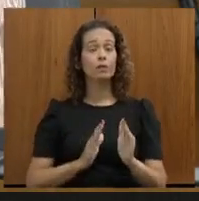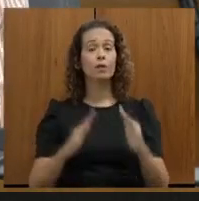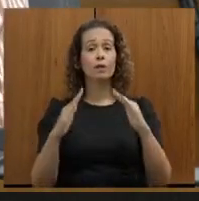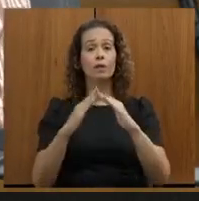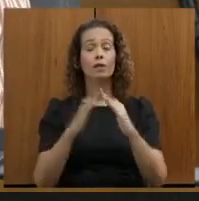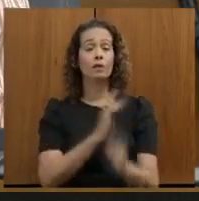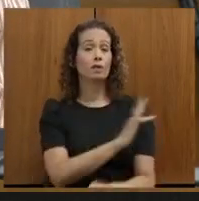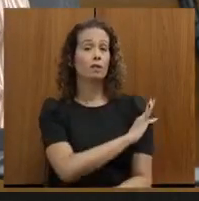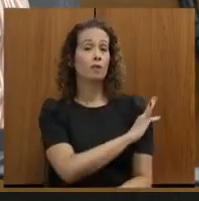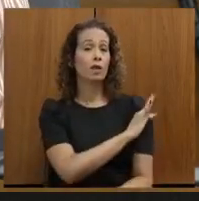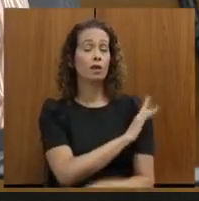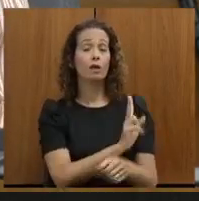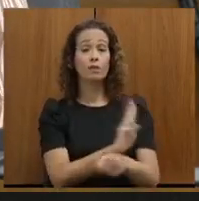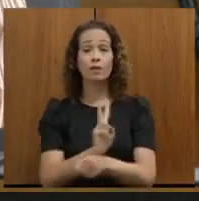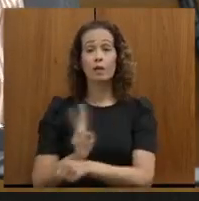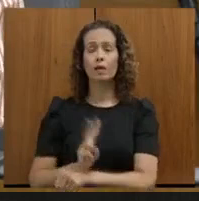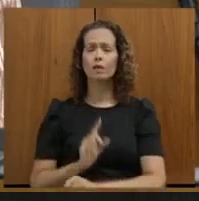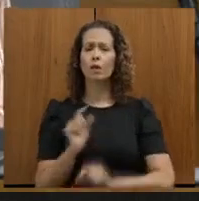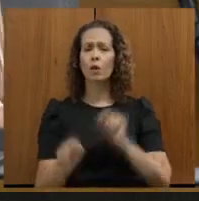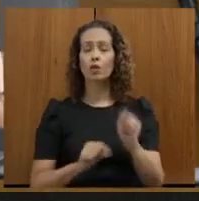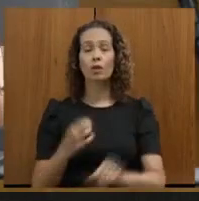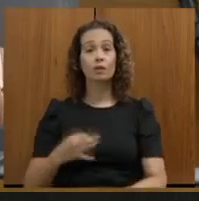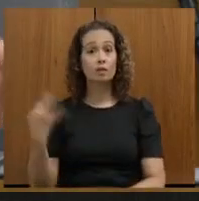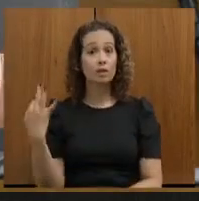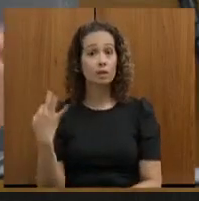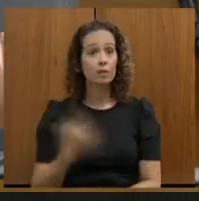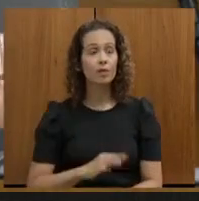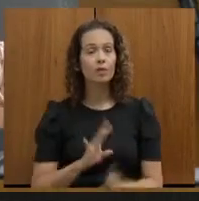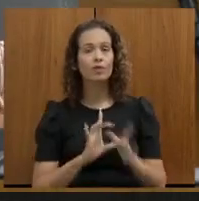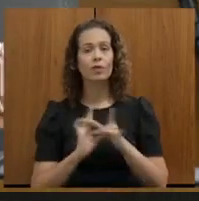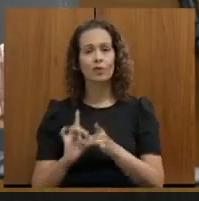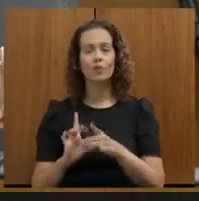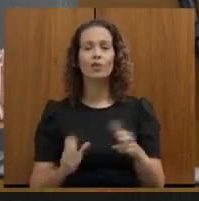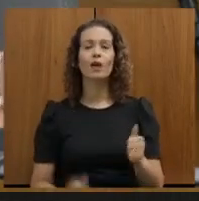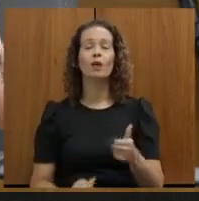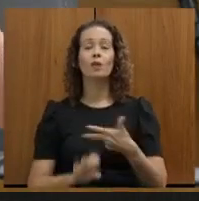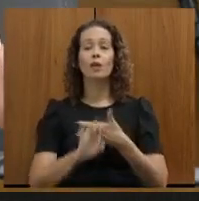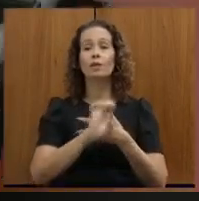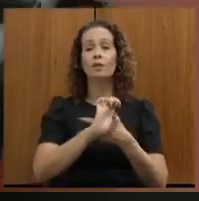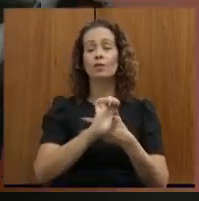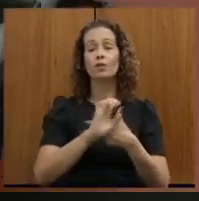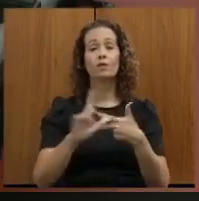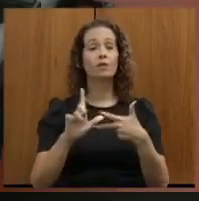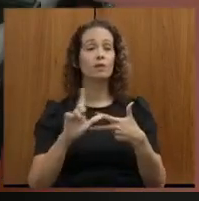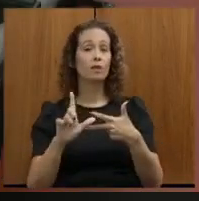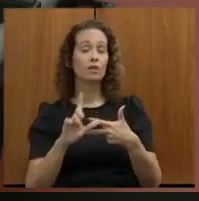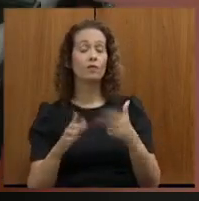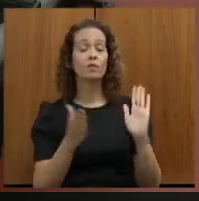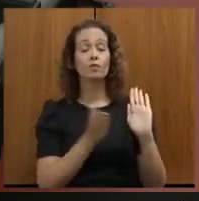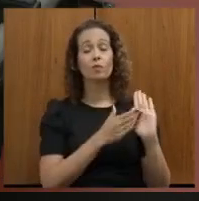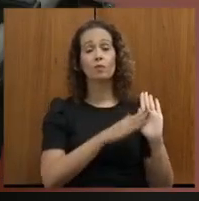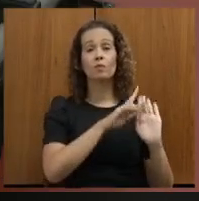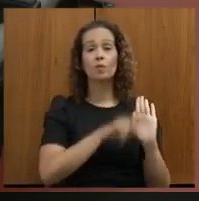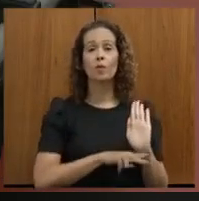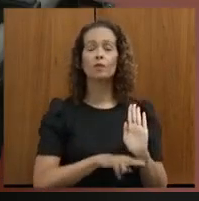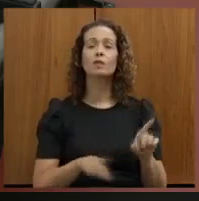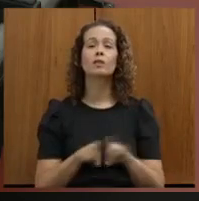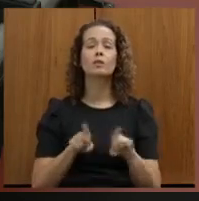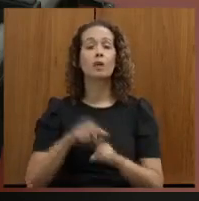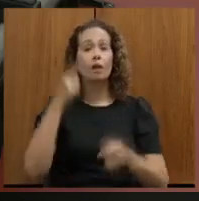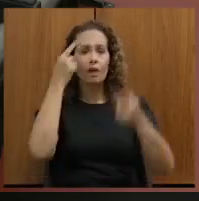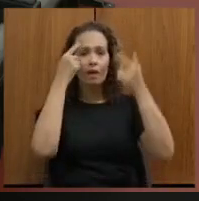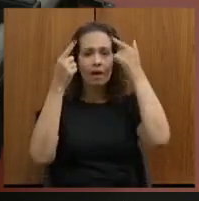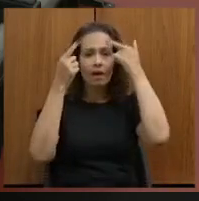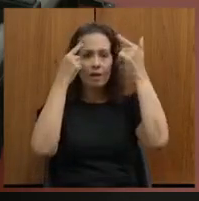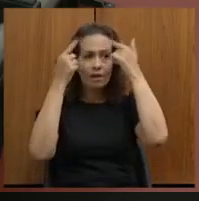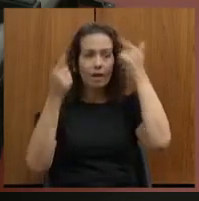é exatamente a união do Legislativo com o Executivo. Propostas e ideias para que a gente possa fazer